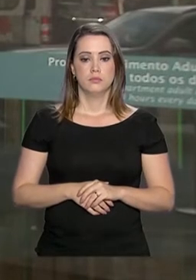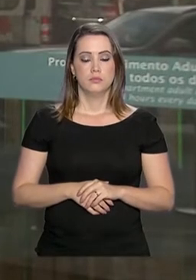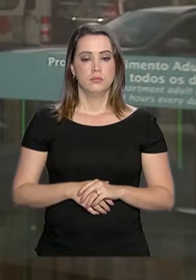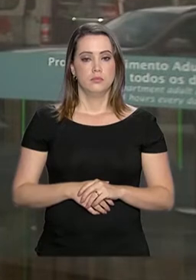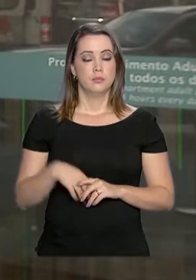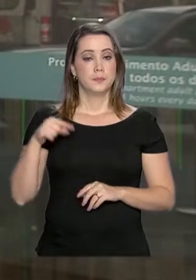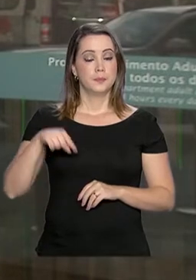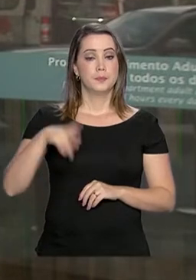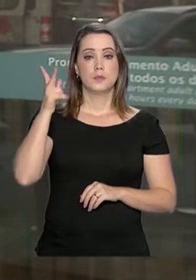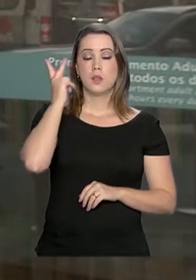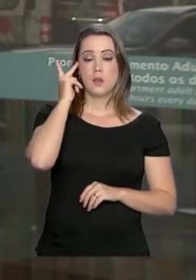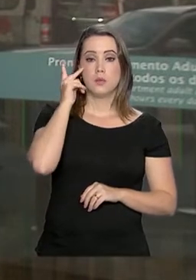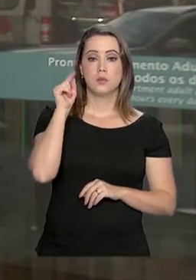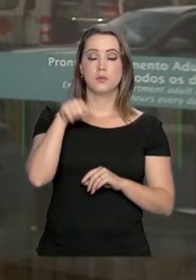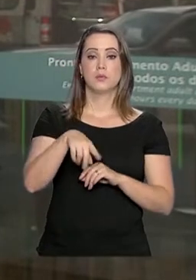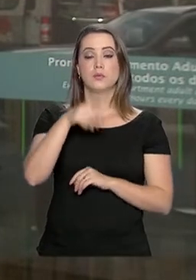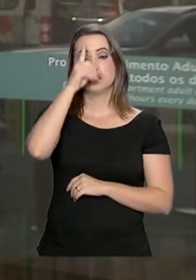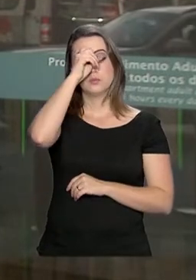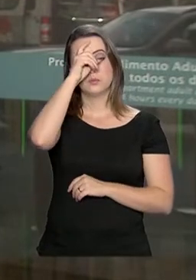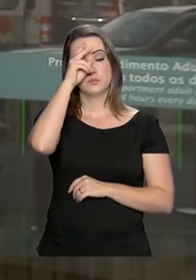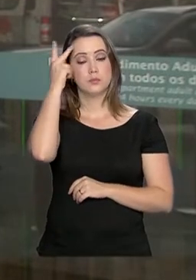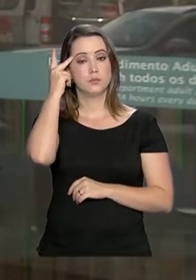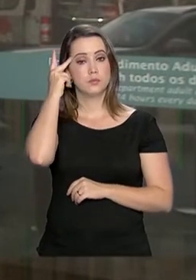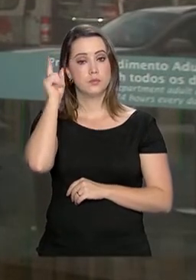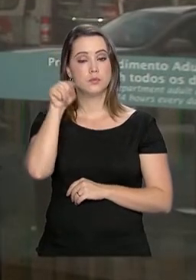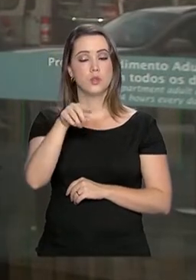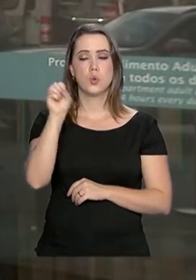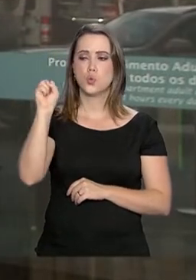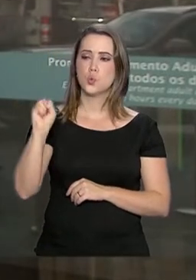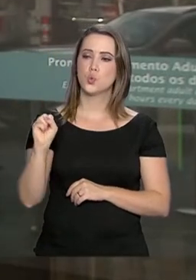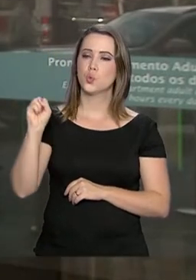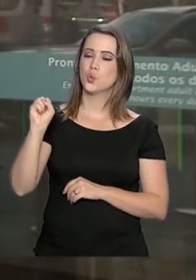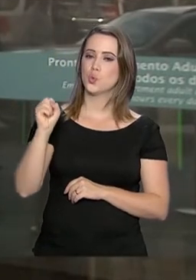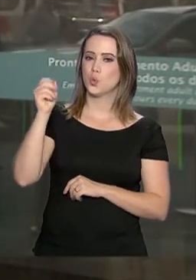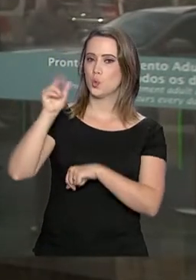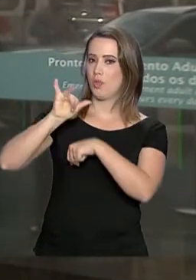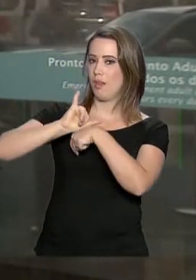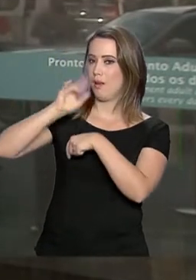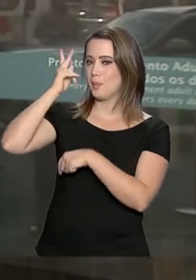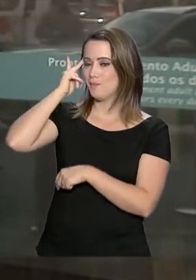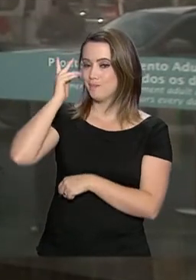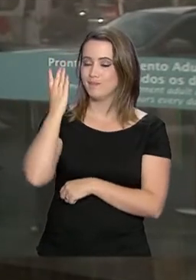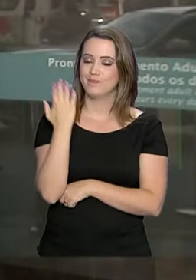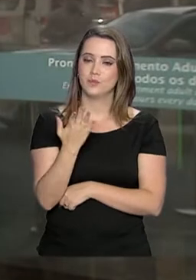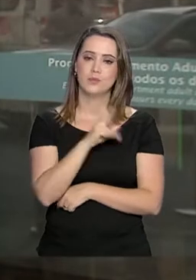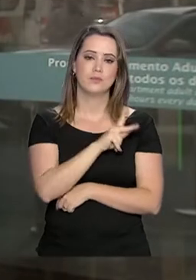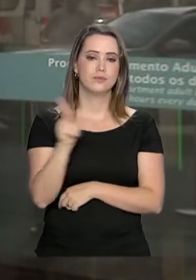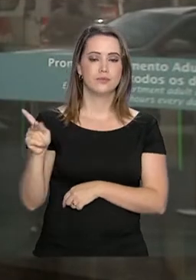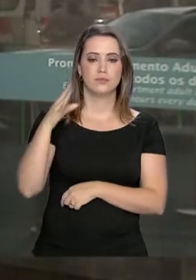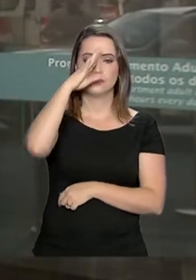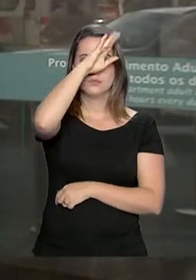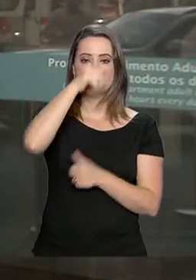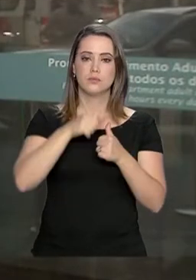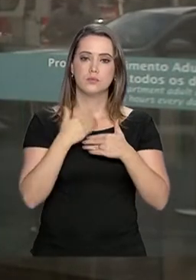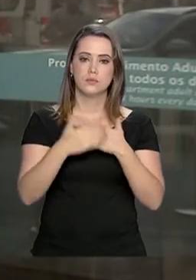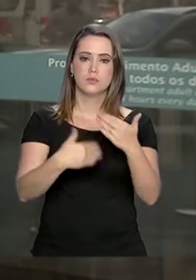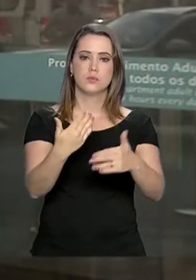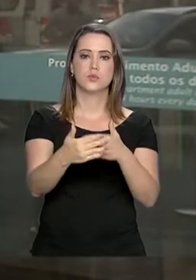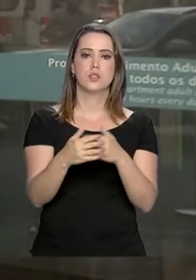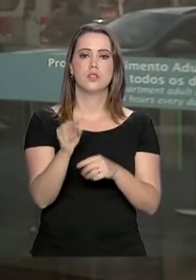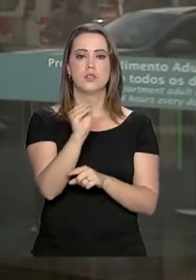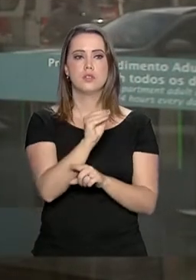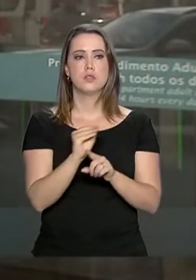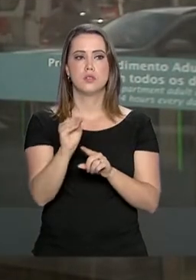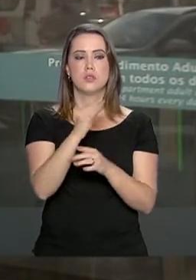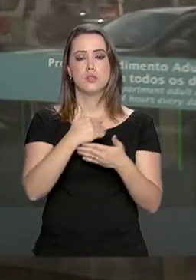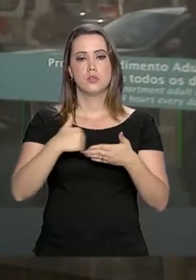Aqui em São Paulo, no Hospital Albert Einstein, na Zona Sul da capital paulista, o presidente Jair Bolsonaro segue se recuperando da cirurgia